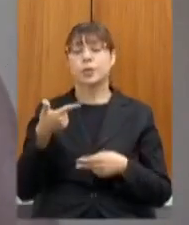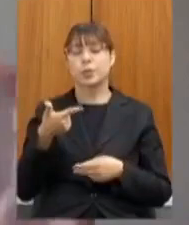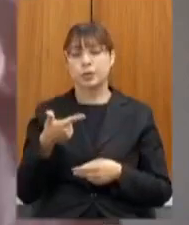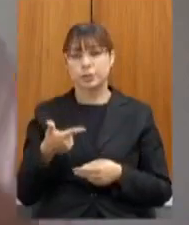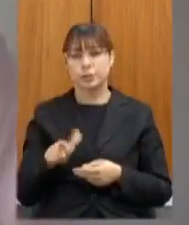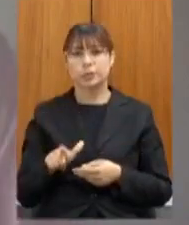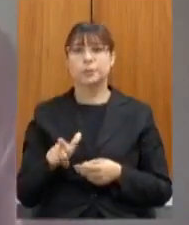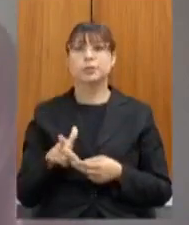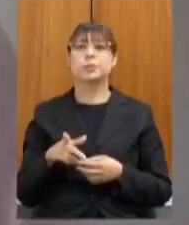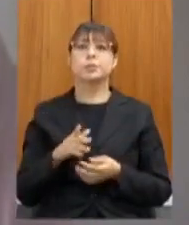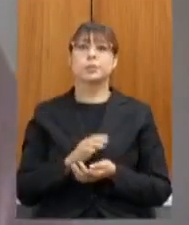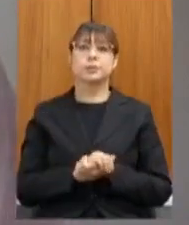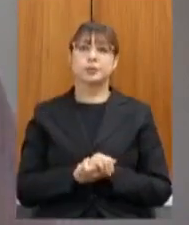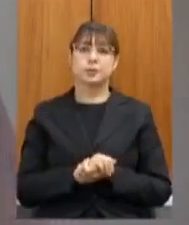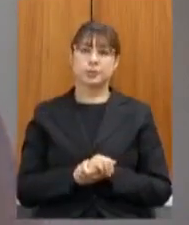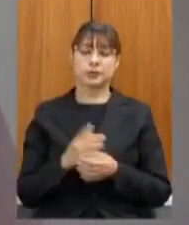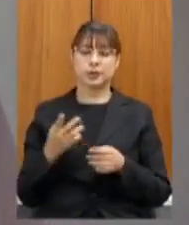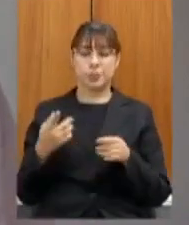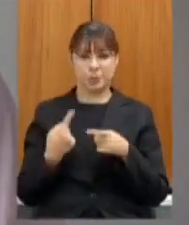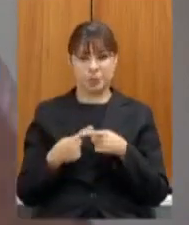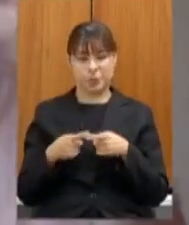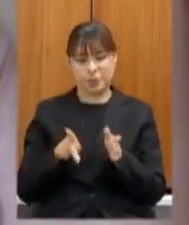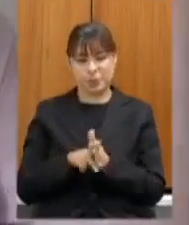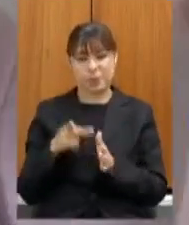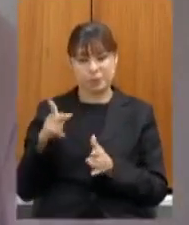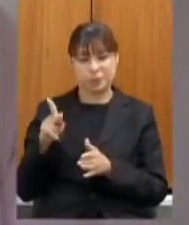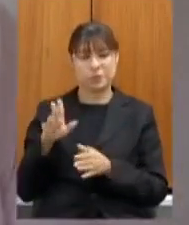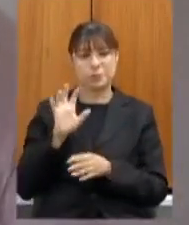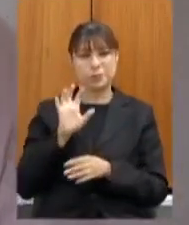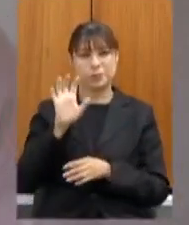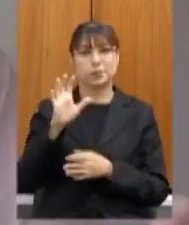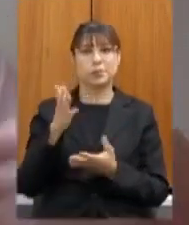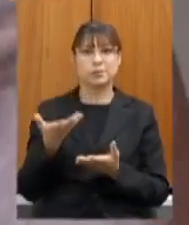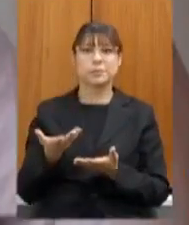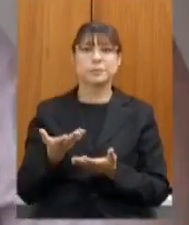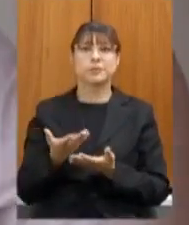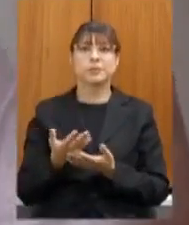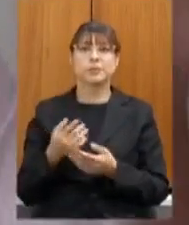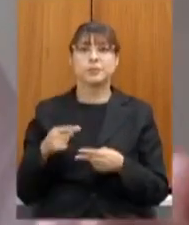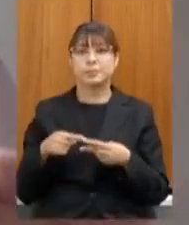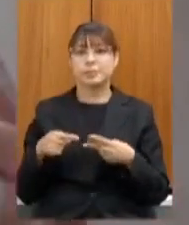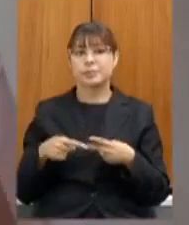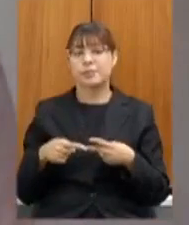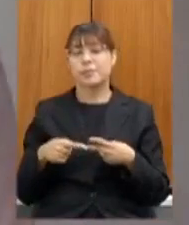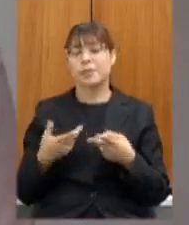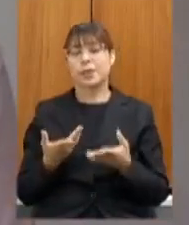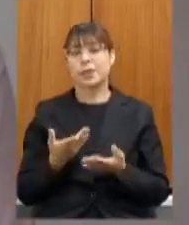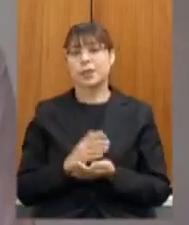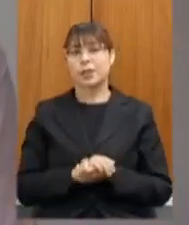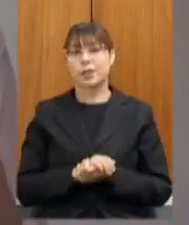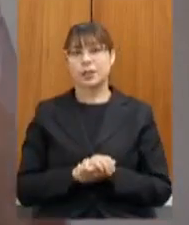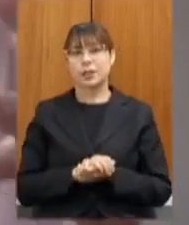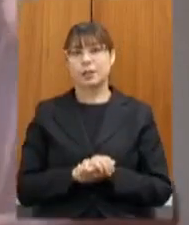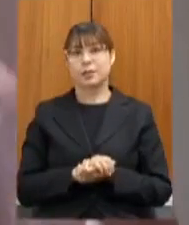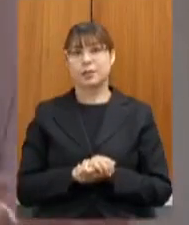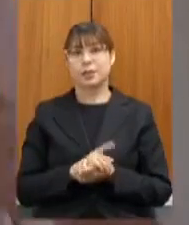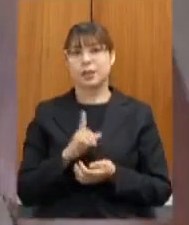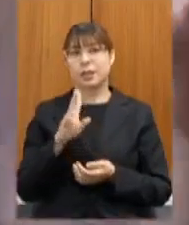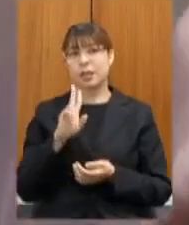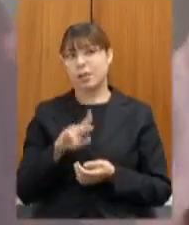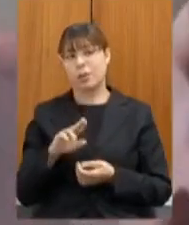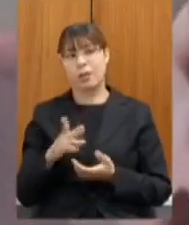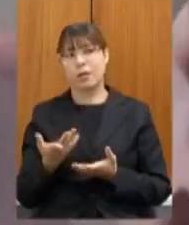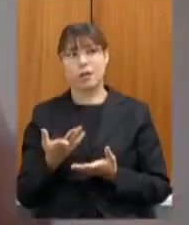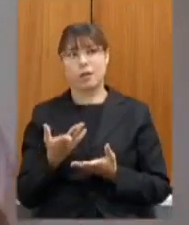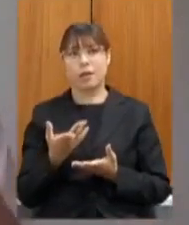como características da sua região também exceções que não podem ser e não são exceções porque